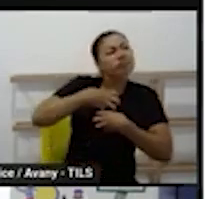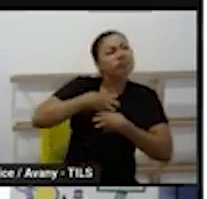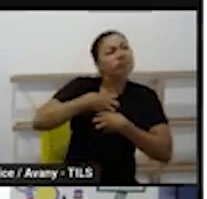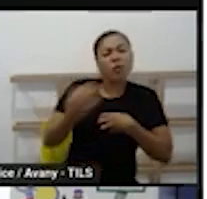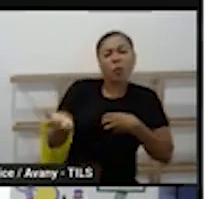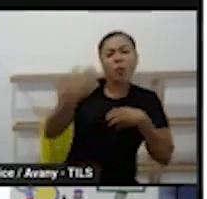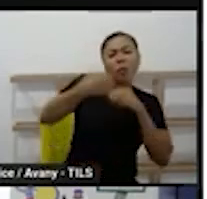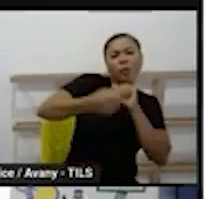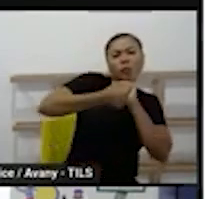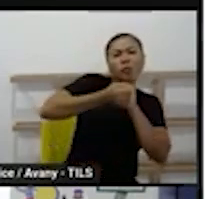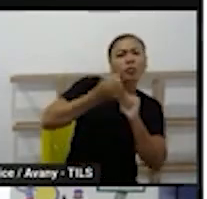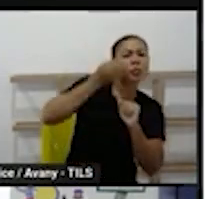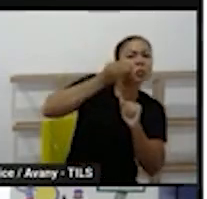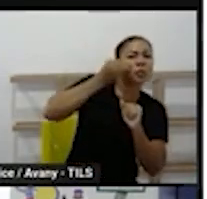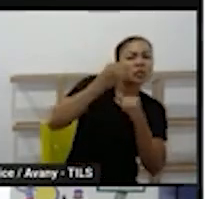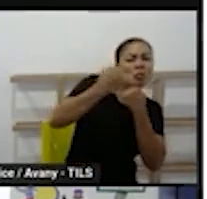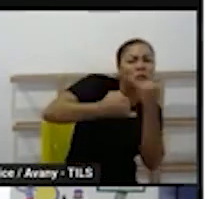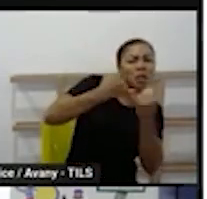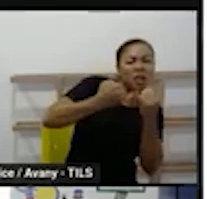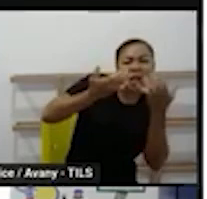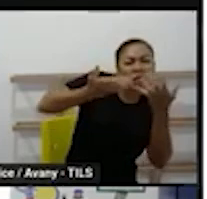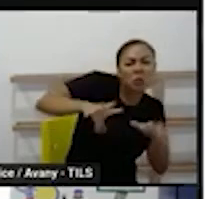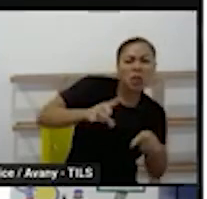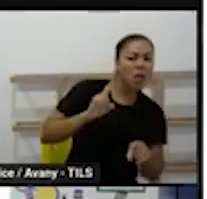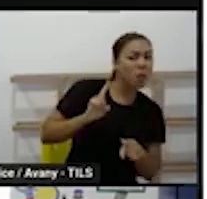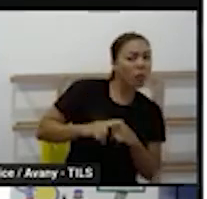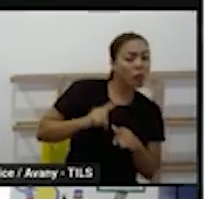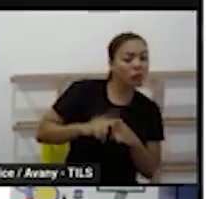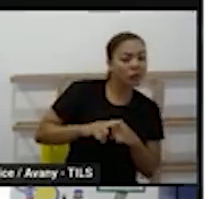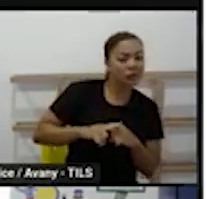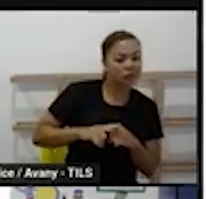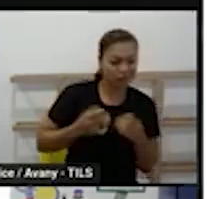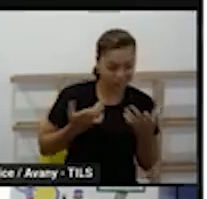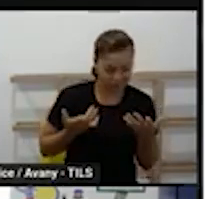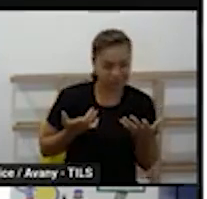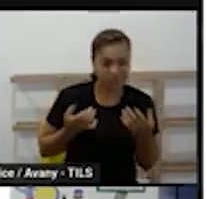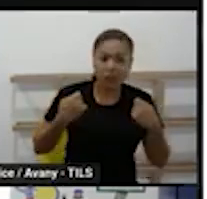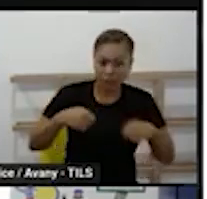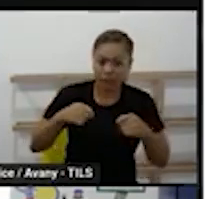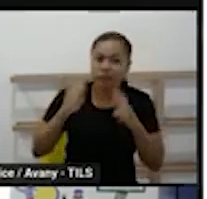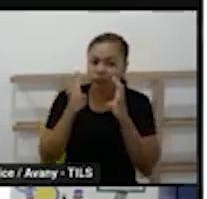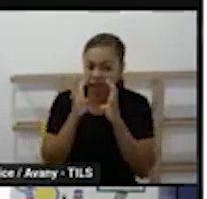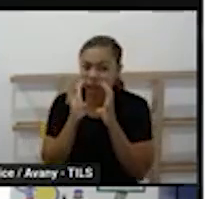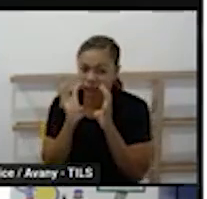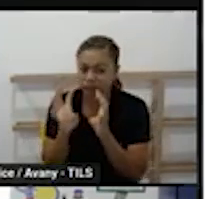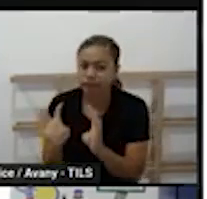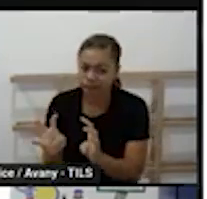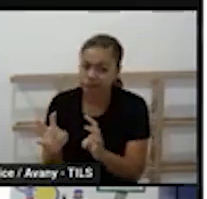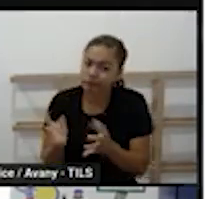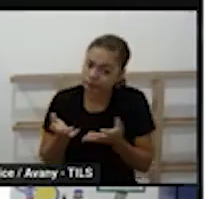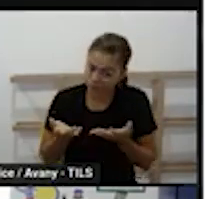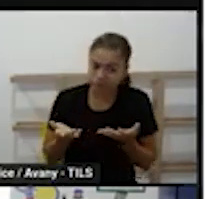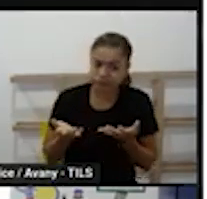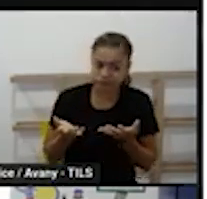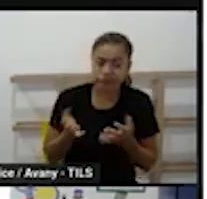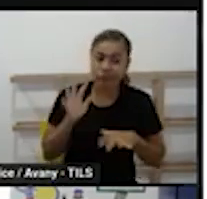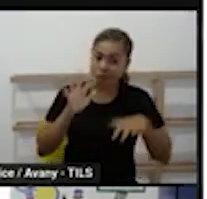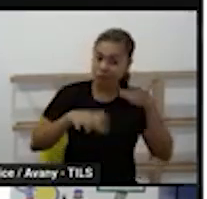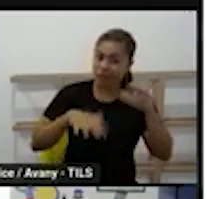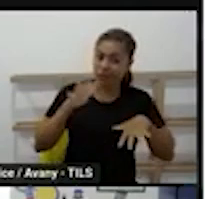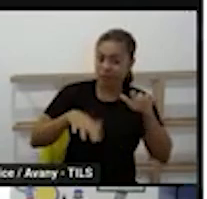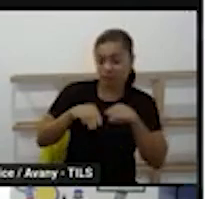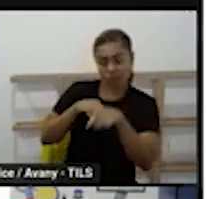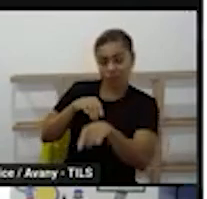determinada experiência e ter um olhar mais direcionado a essa criança porque talvez essa criança esteja querendo